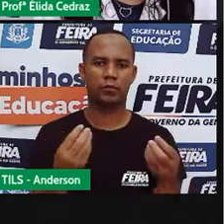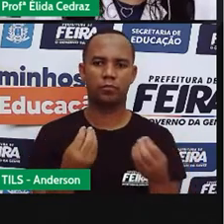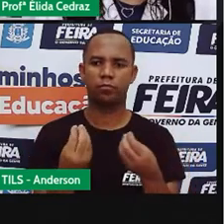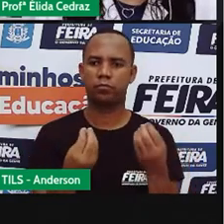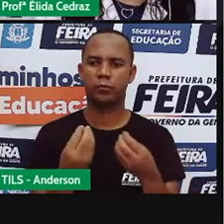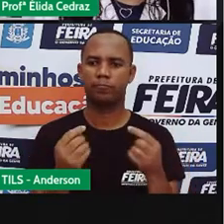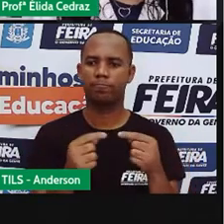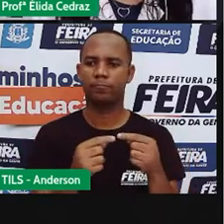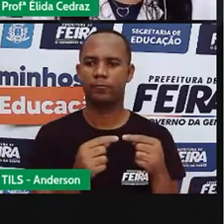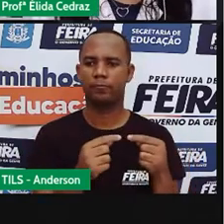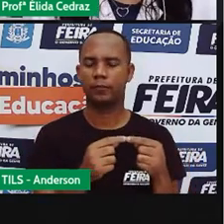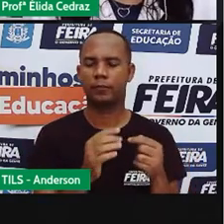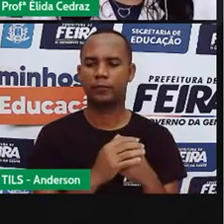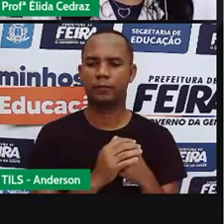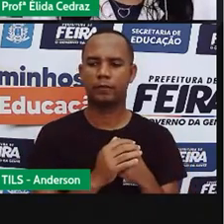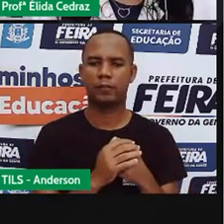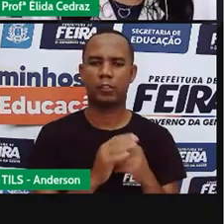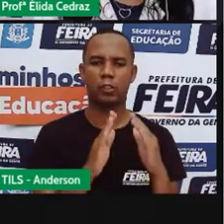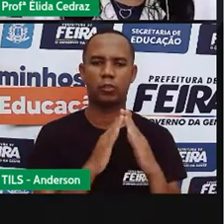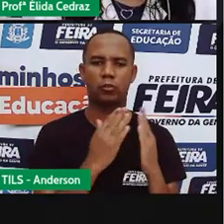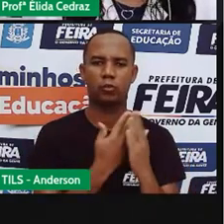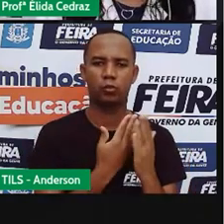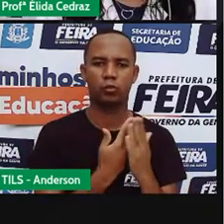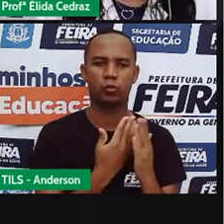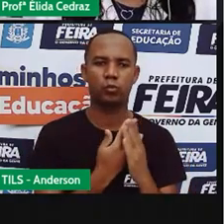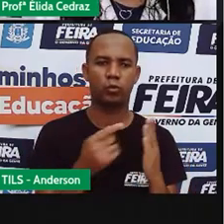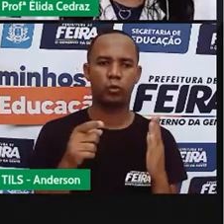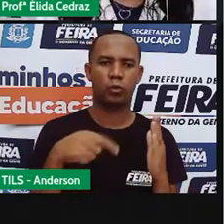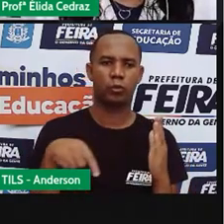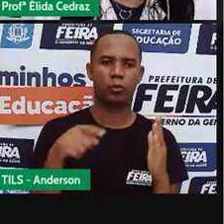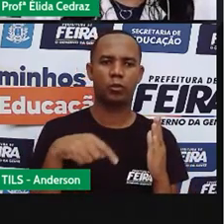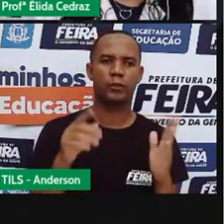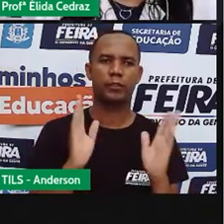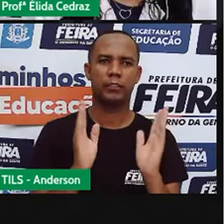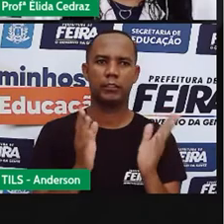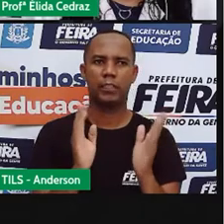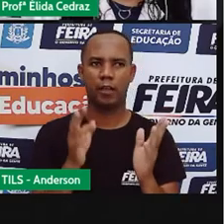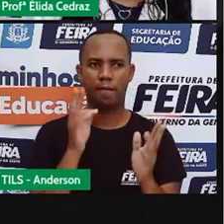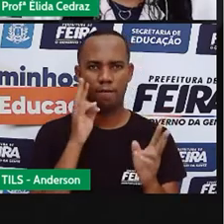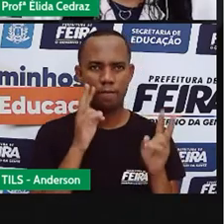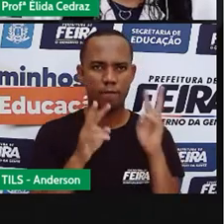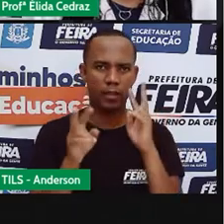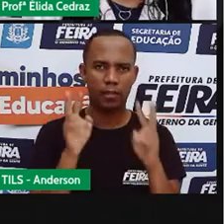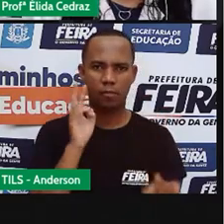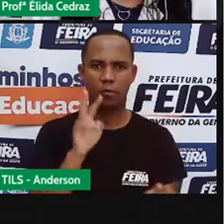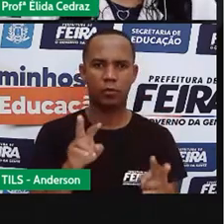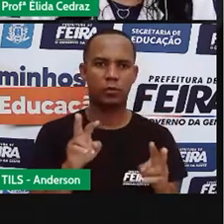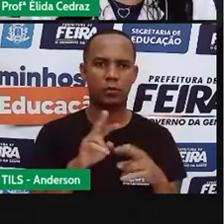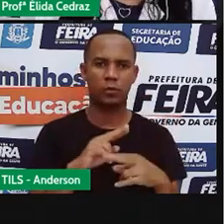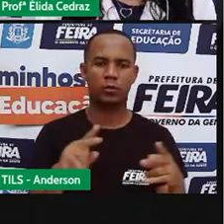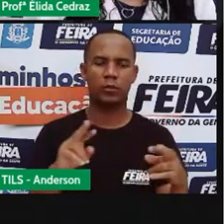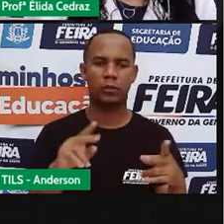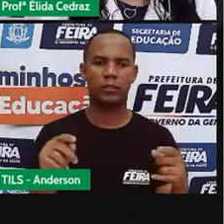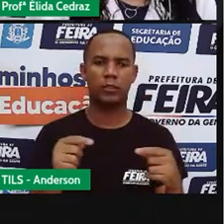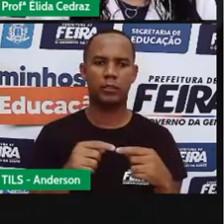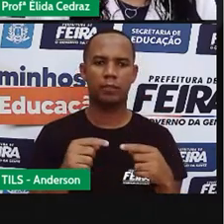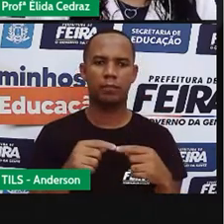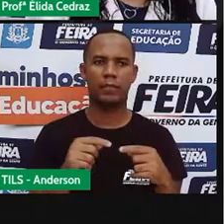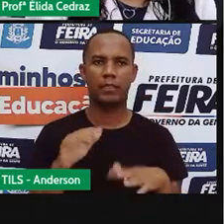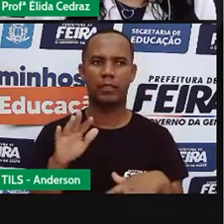Nós estamos em uma temporada de aula e nós já vimos algumas propriedades. A